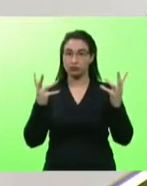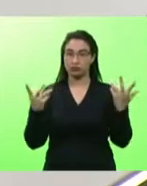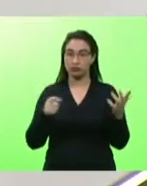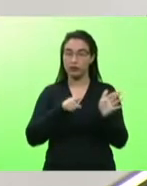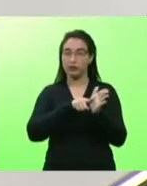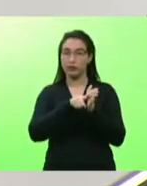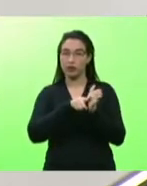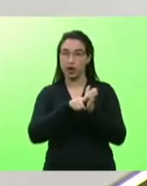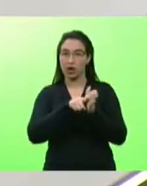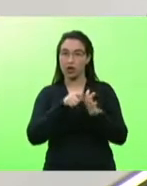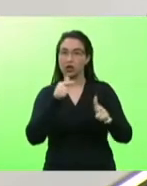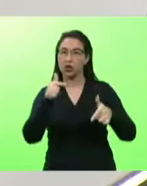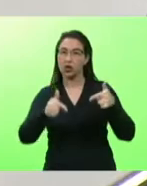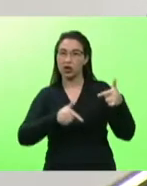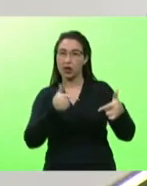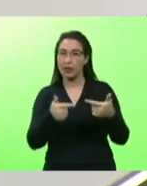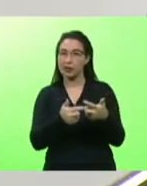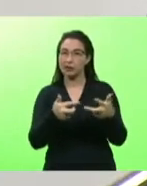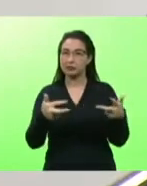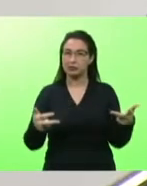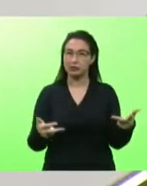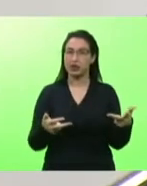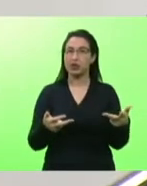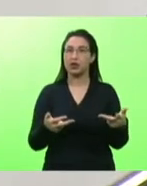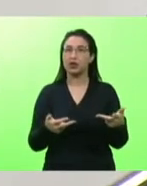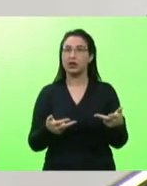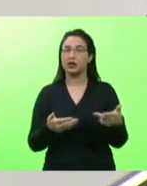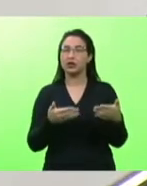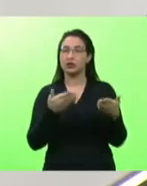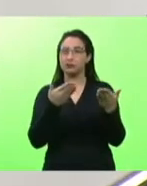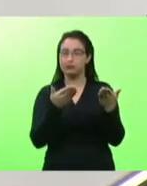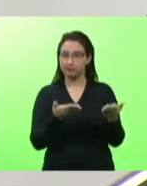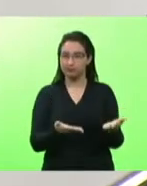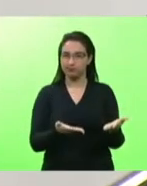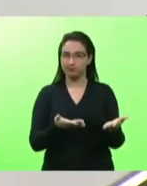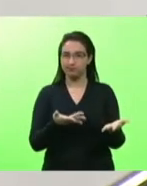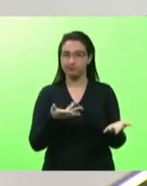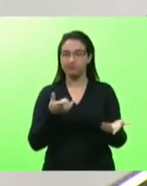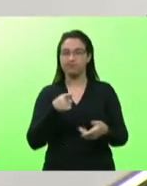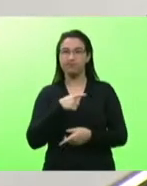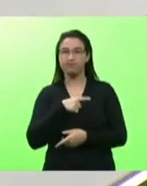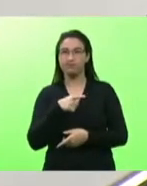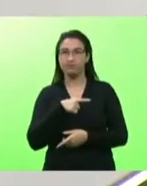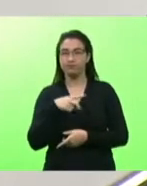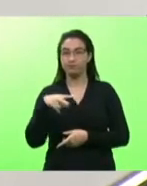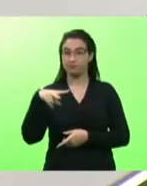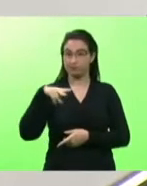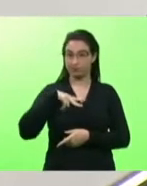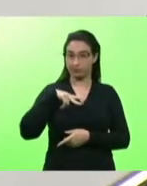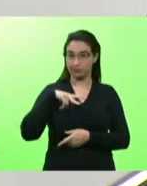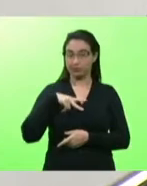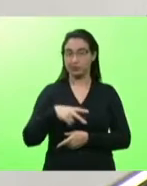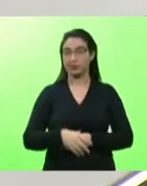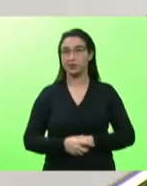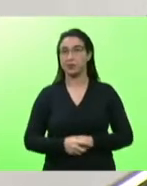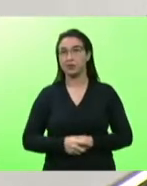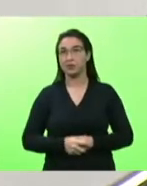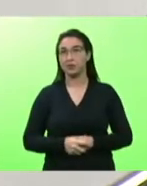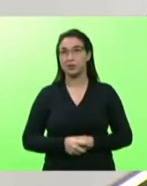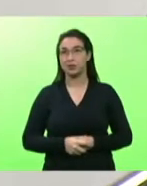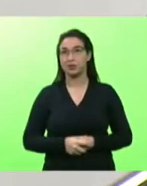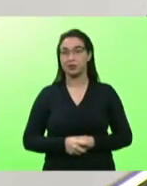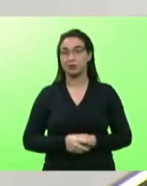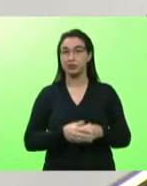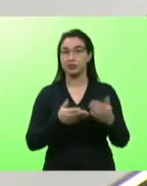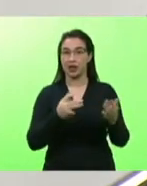atividades e exploração das operações que são exploradas pela iniciativa privada. O porto Itajaí, ele é